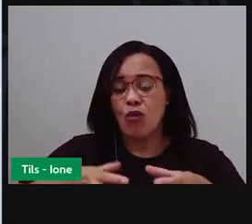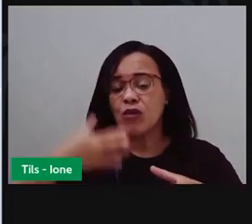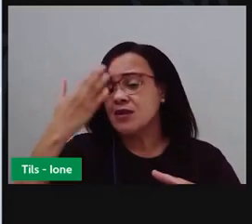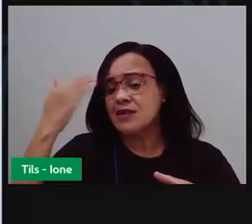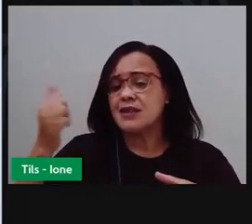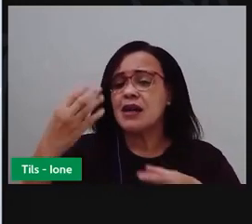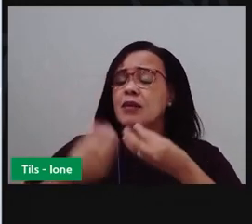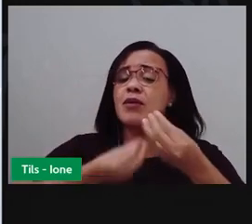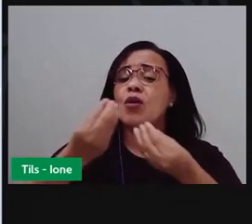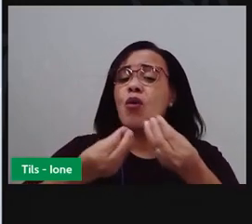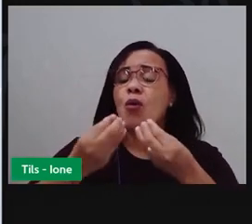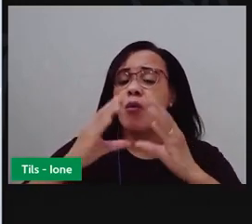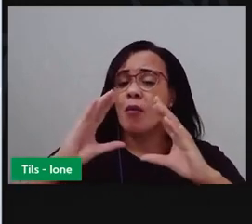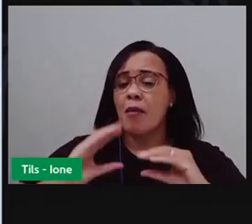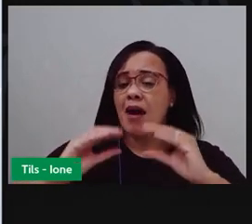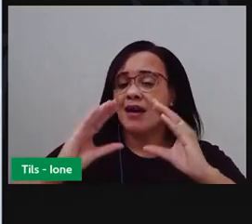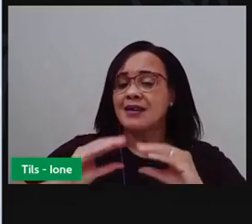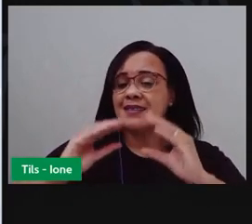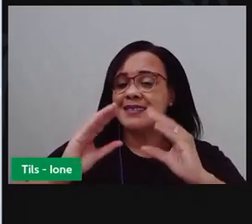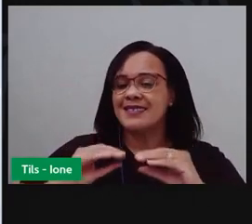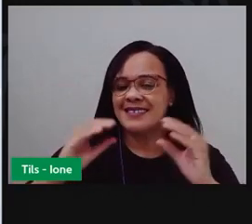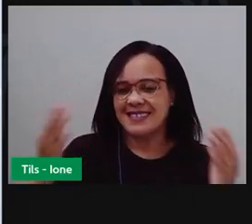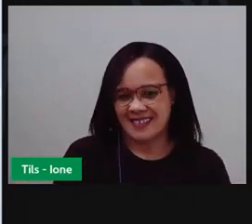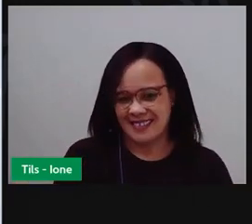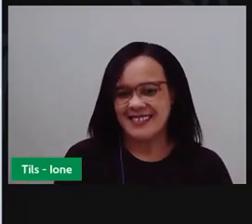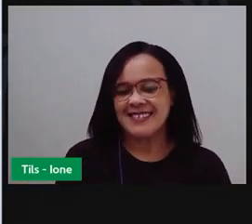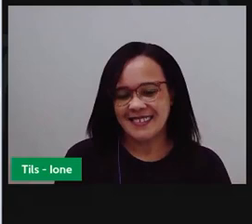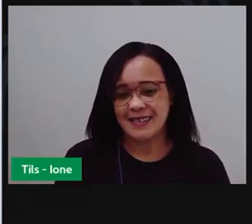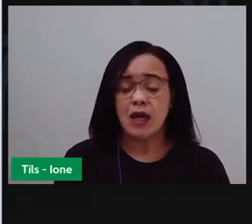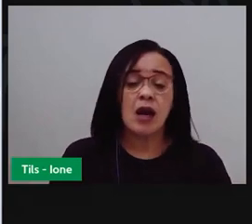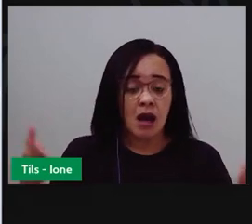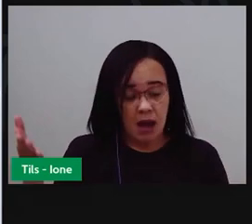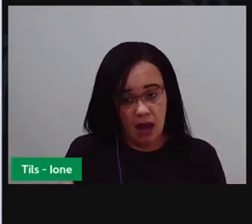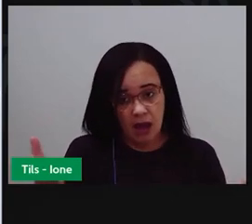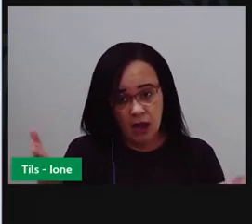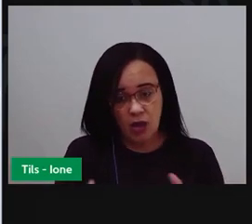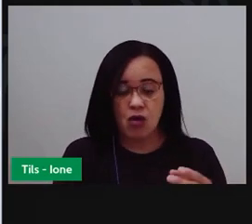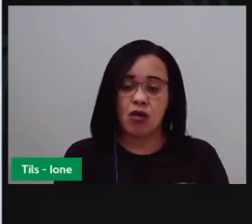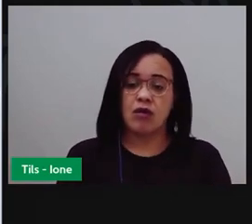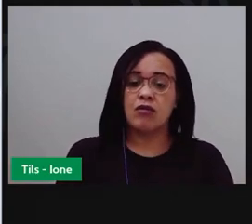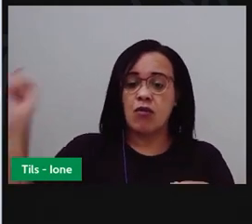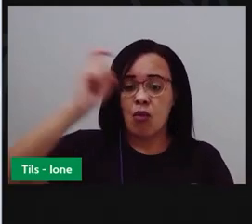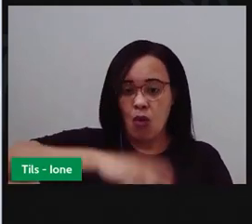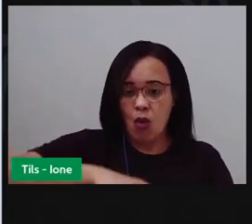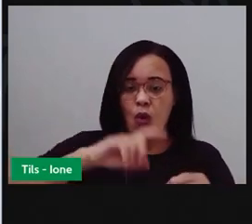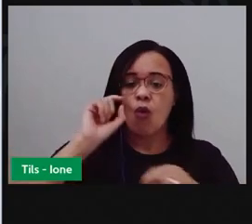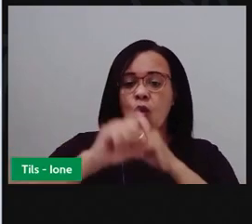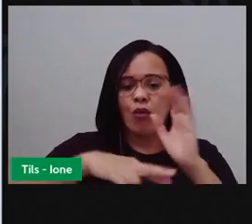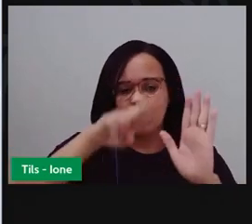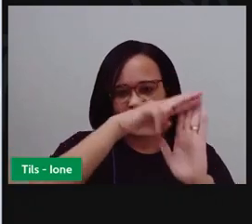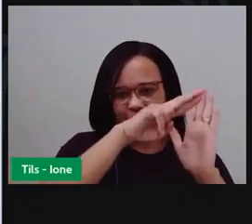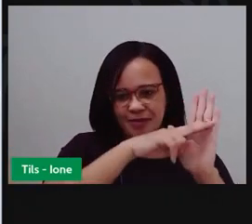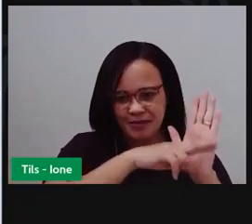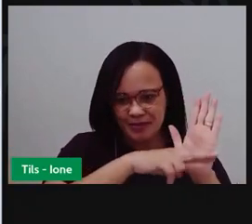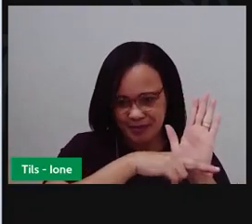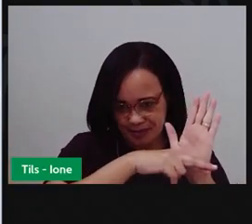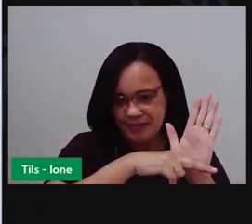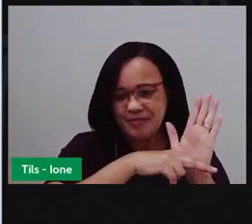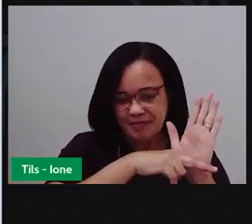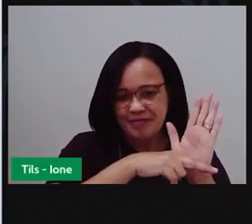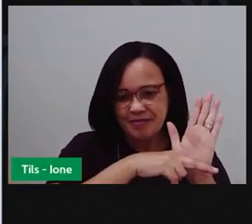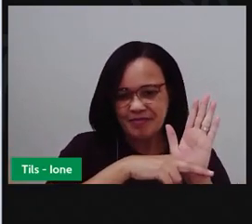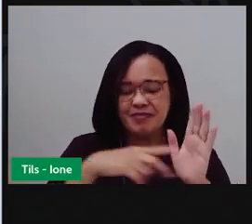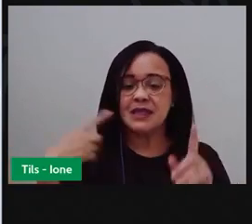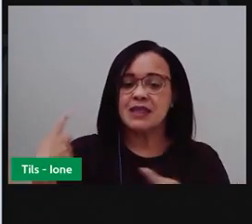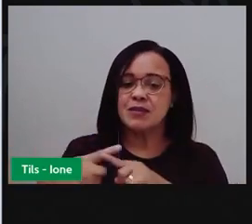da massa. Agora, crianças, a gente vai retomar aqui a receita porque a gente